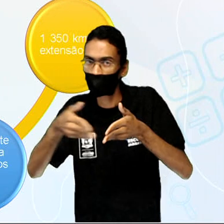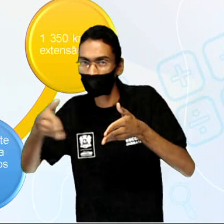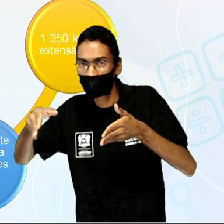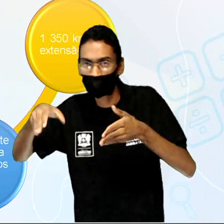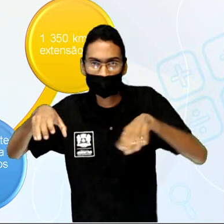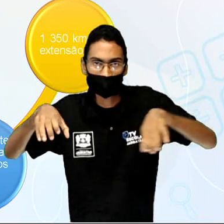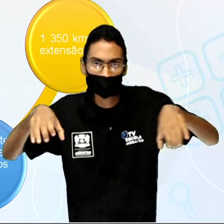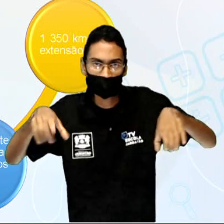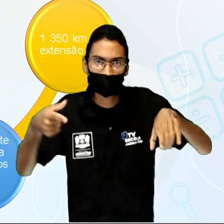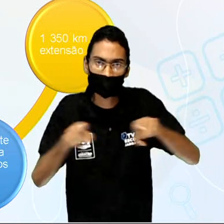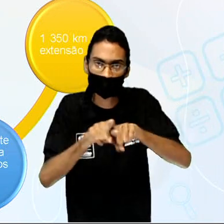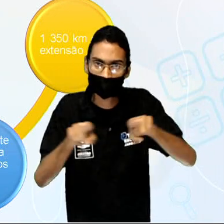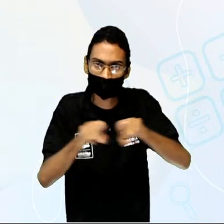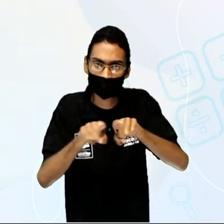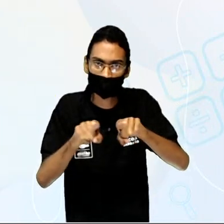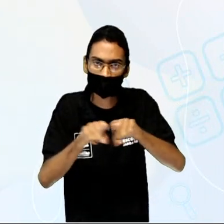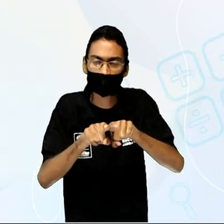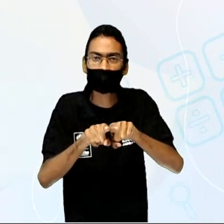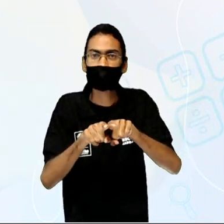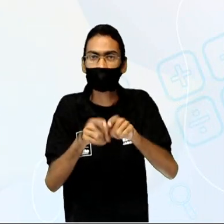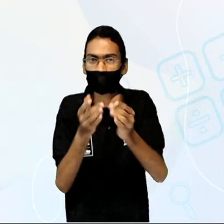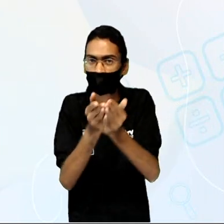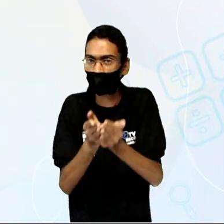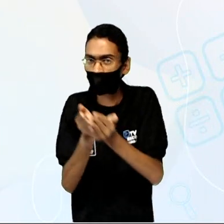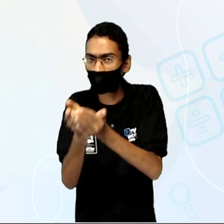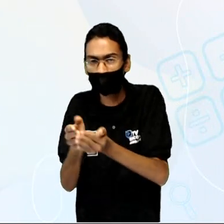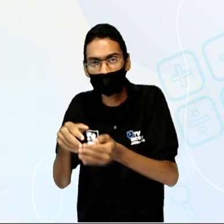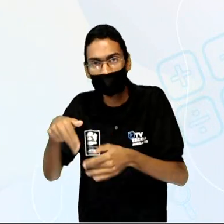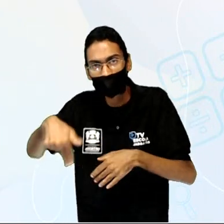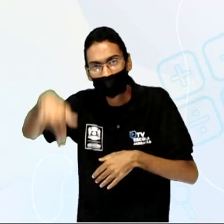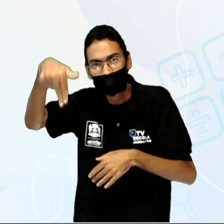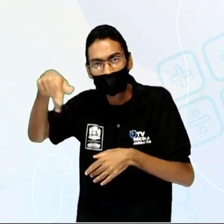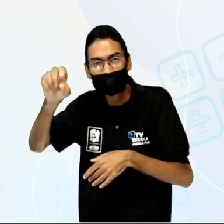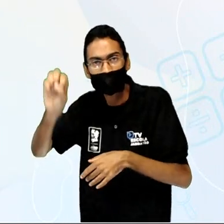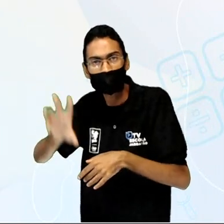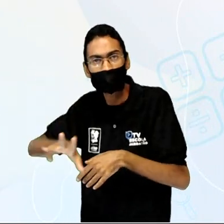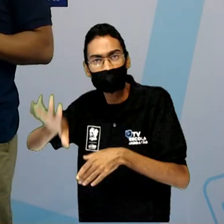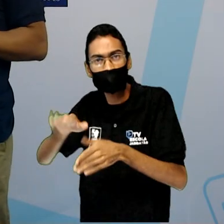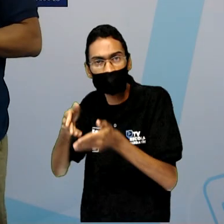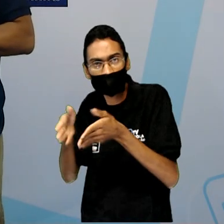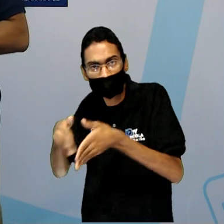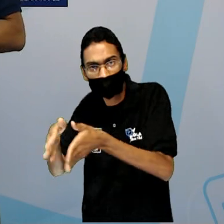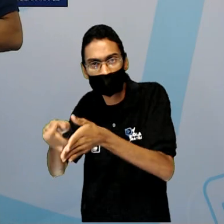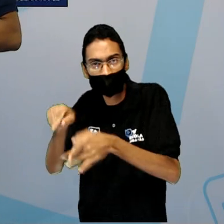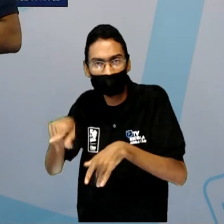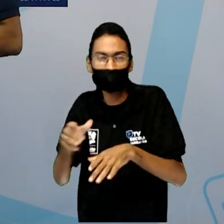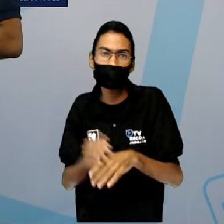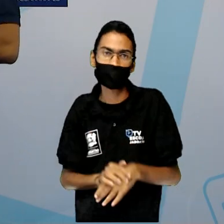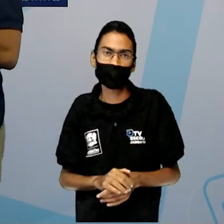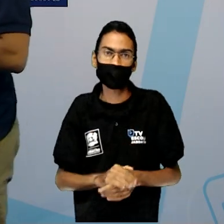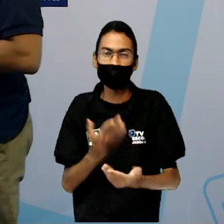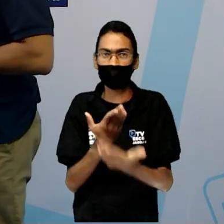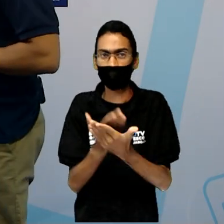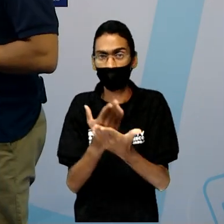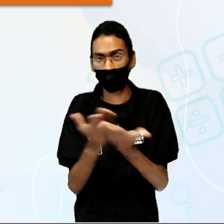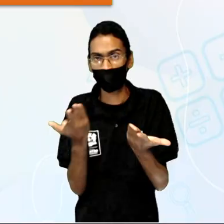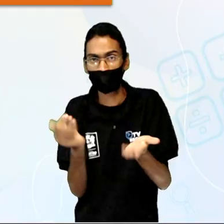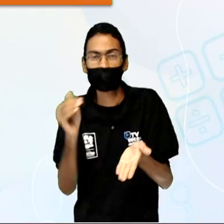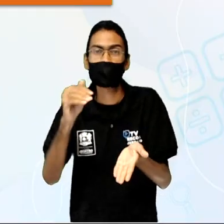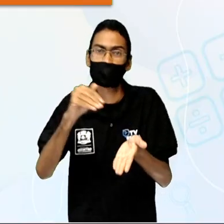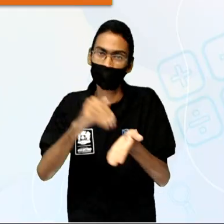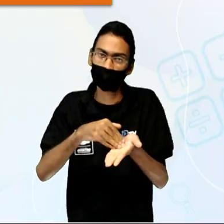desemboca no Mar do Norte. Então, pessoal, a nossa aula se encerra com um desafio